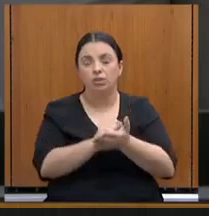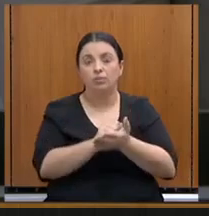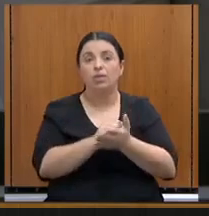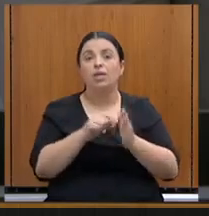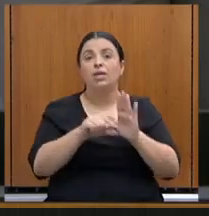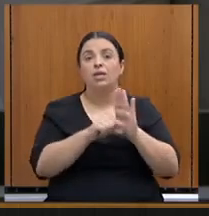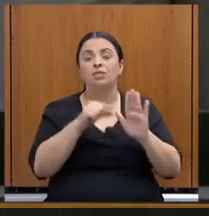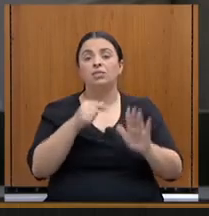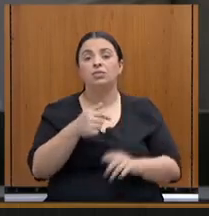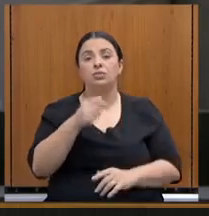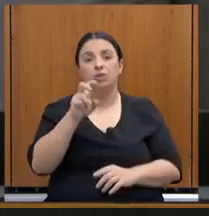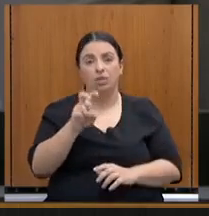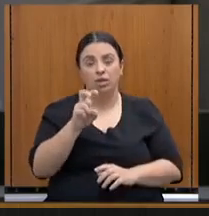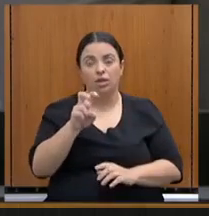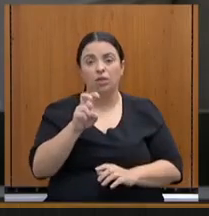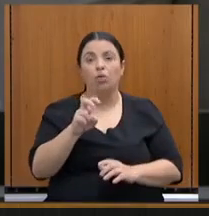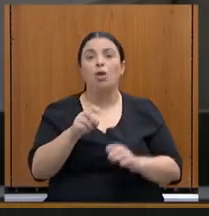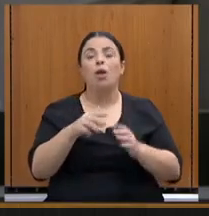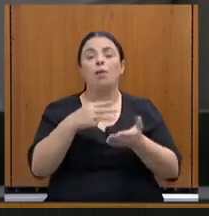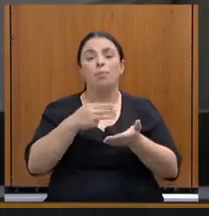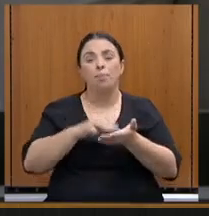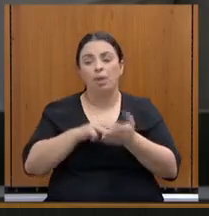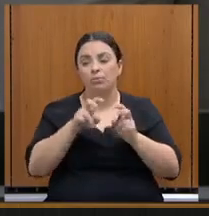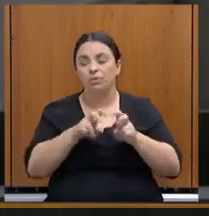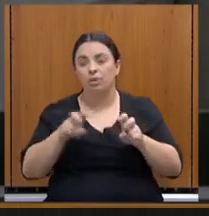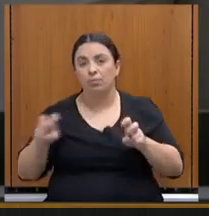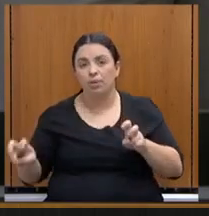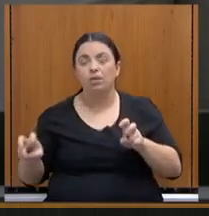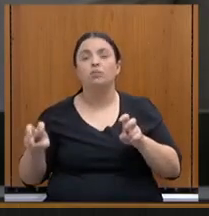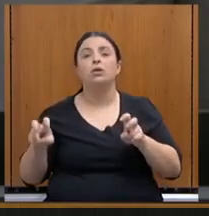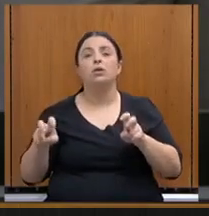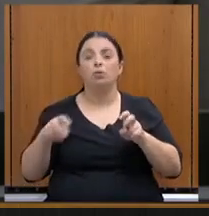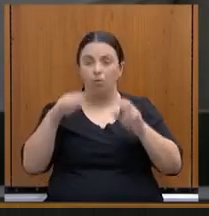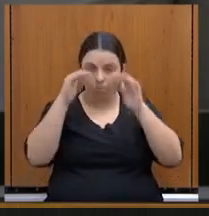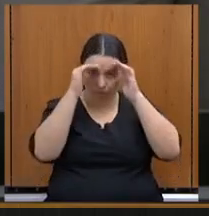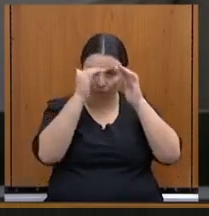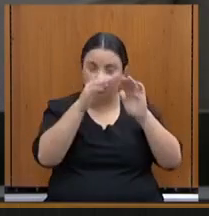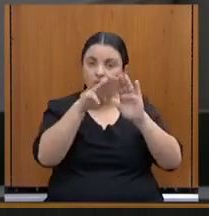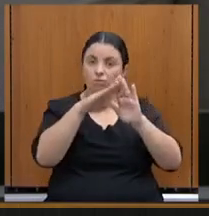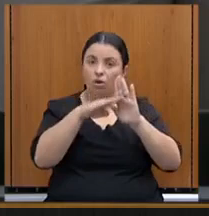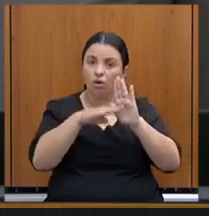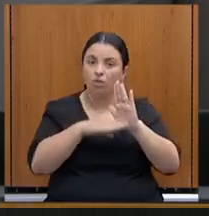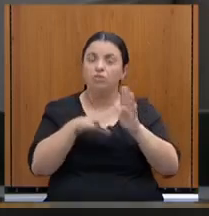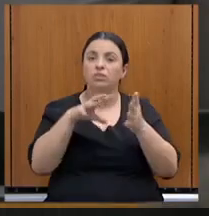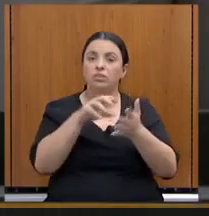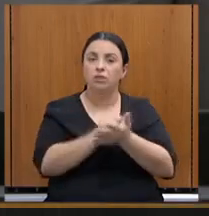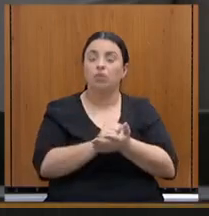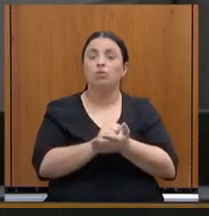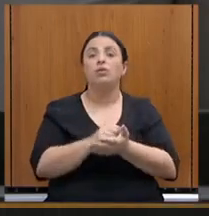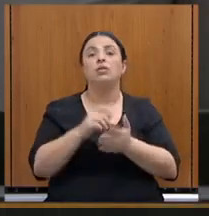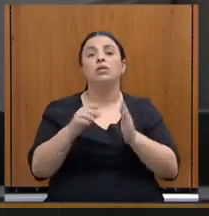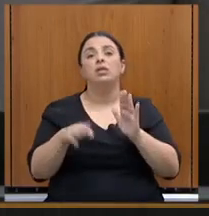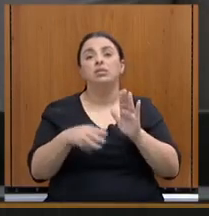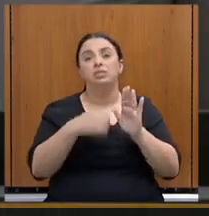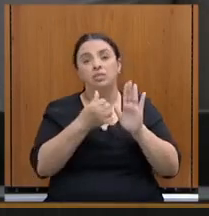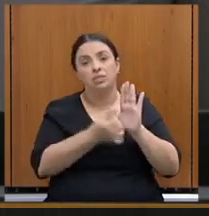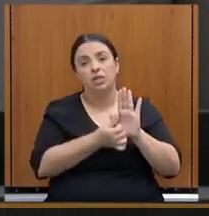da Assembleia, por ordem de inscrição. 6. Demais parlamentares, por ordem de inscrição.